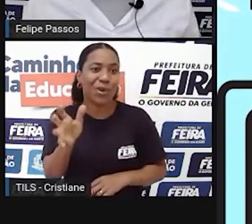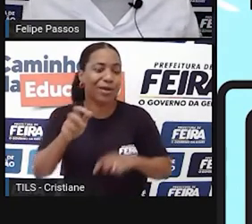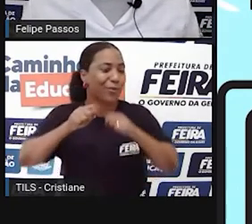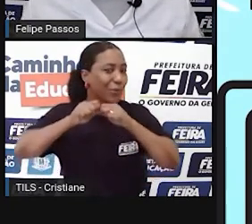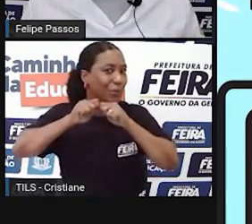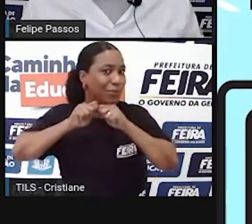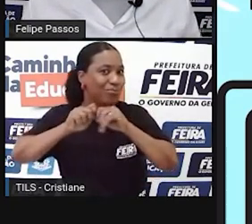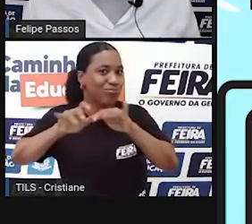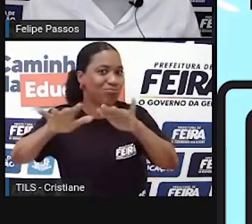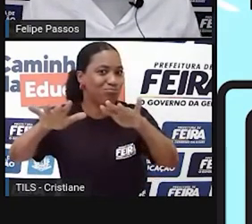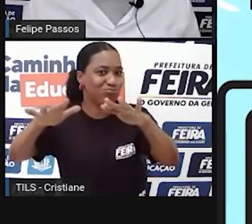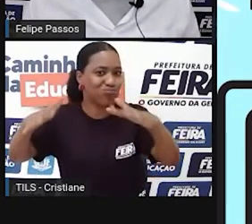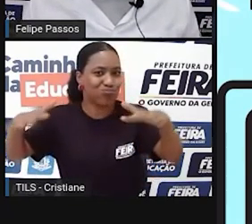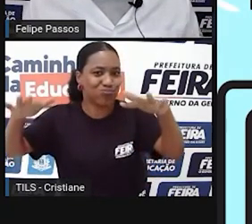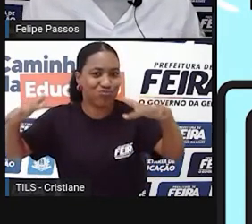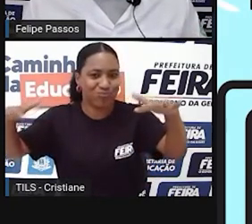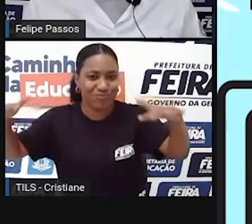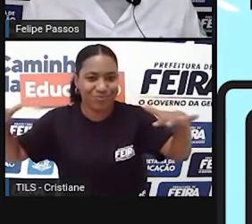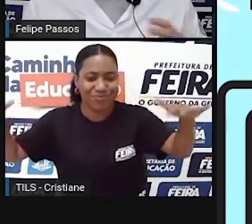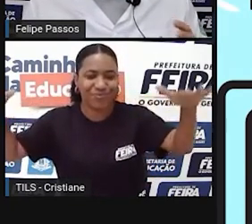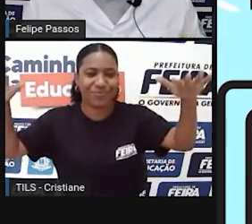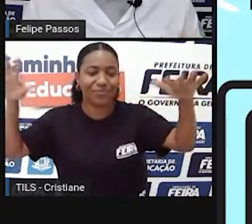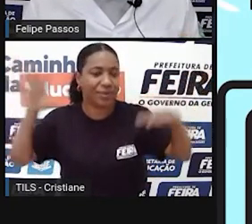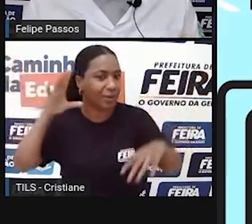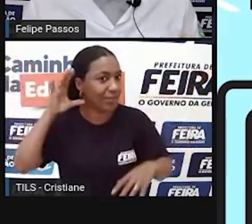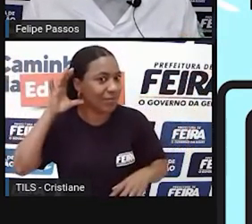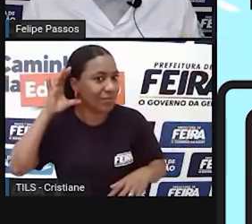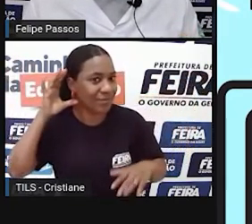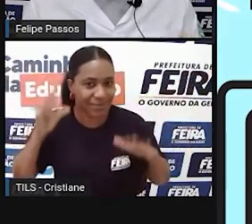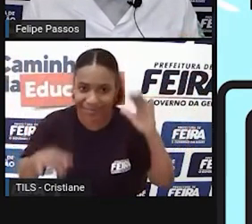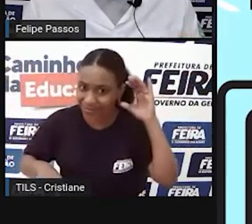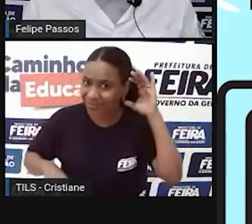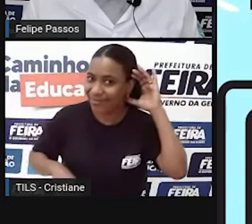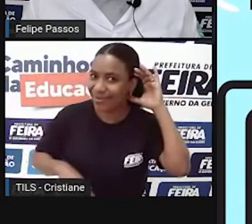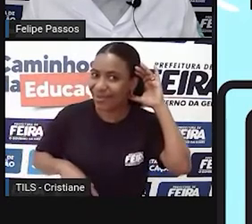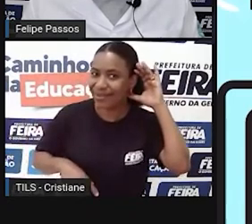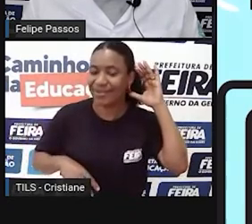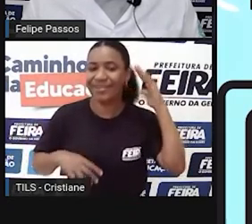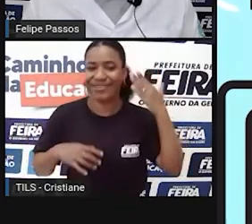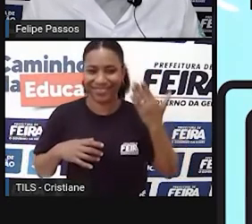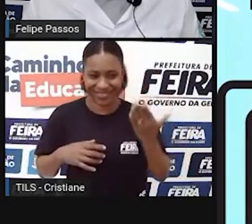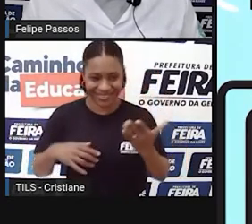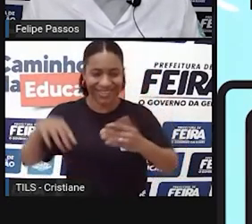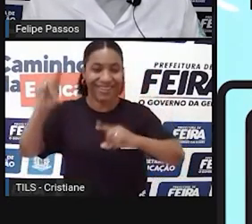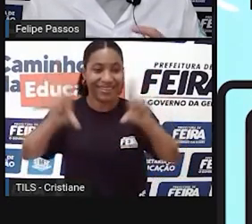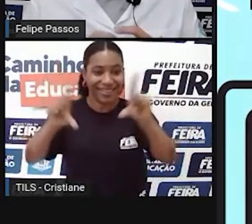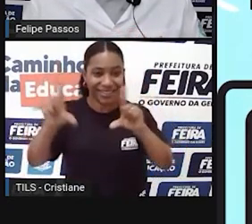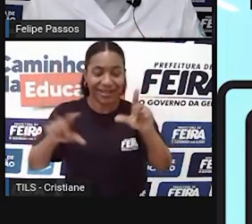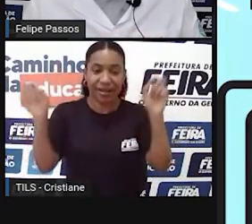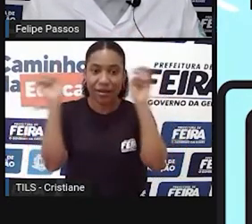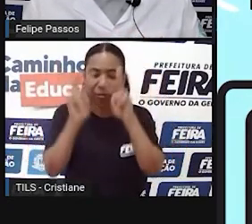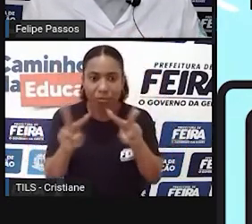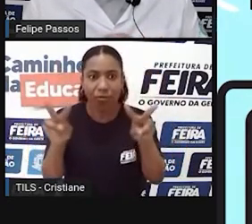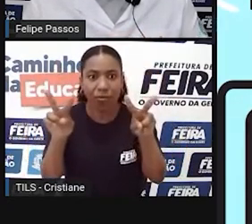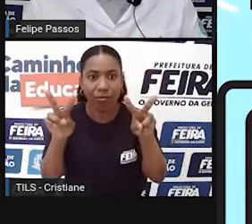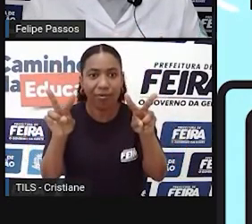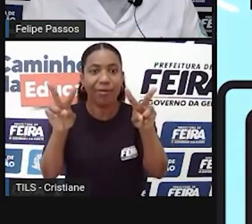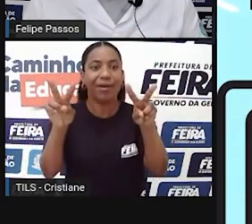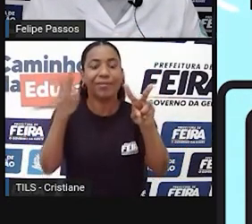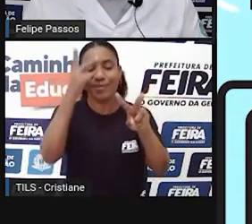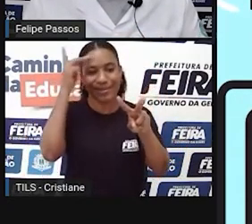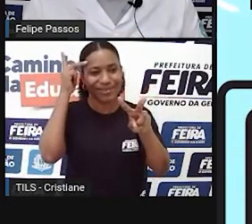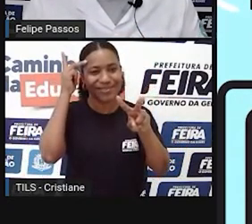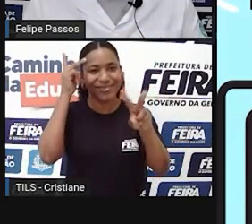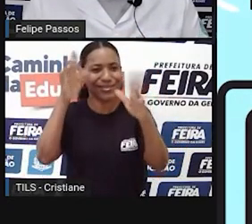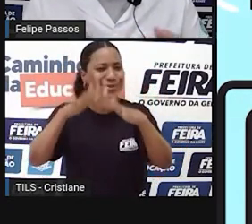acontecia no mundo todo. Então você não precisava mais, não dependia mais de um recurso limitado, que é uma